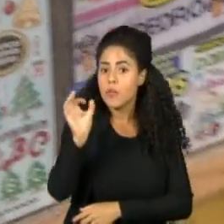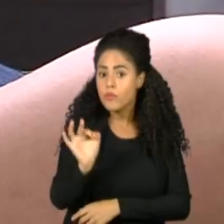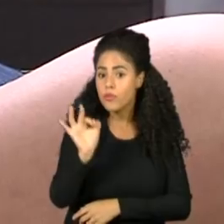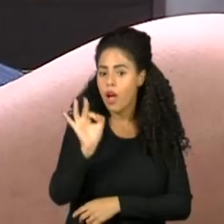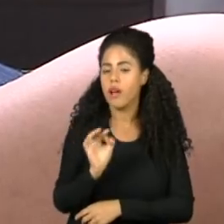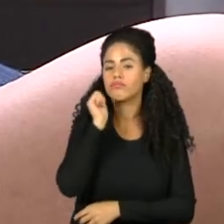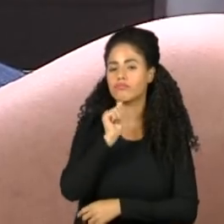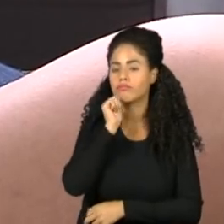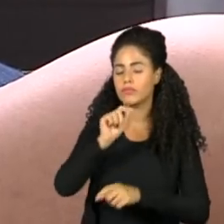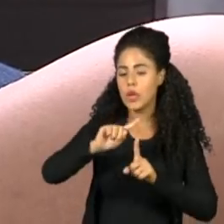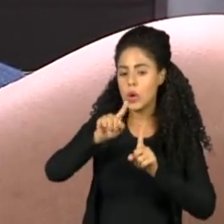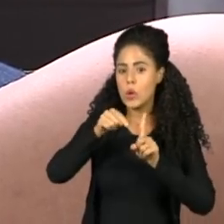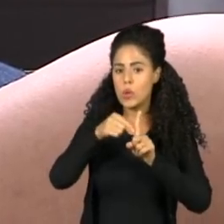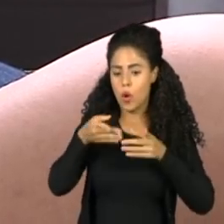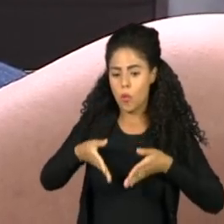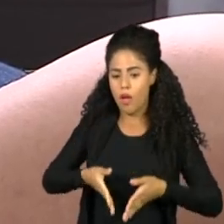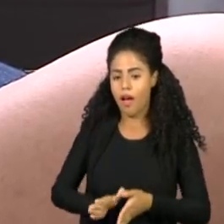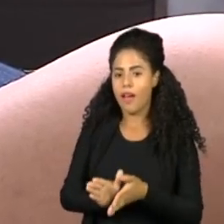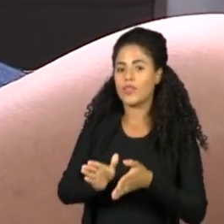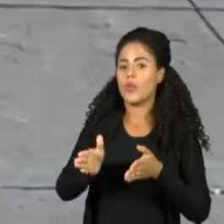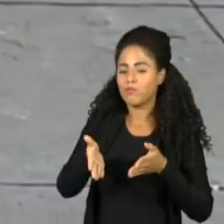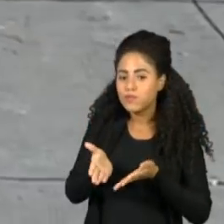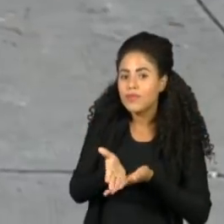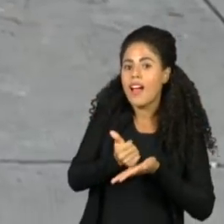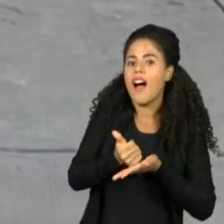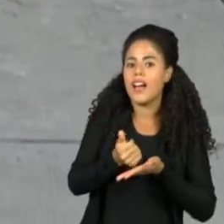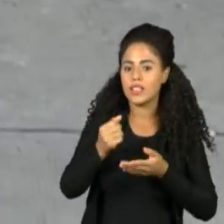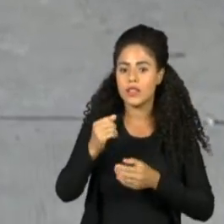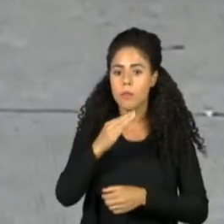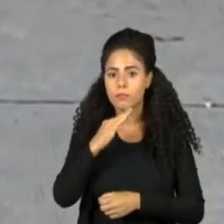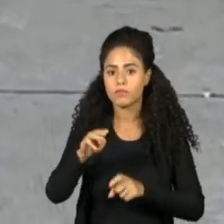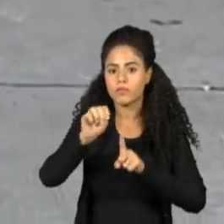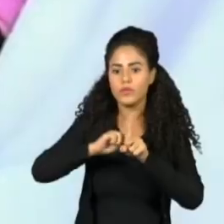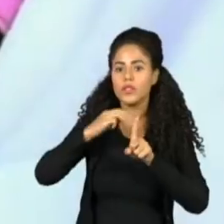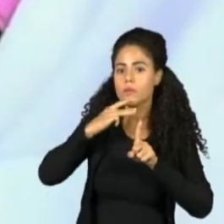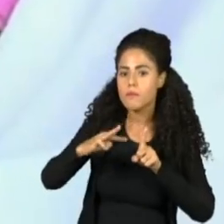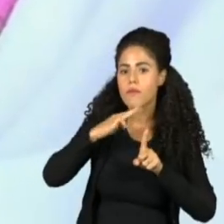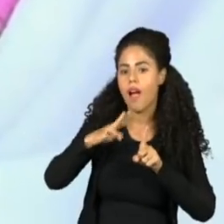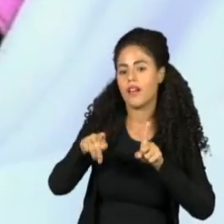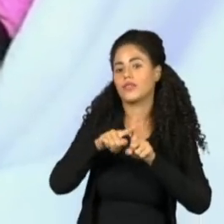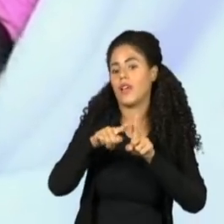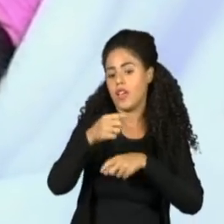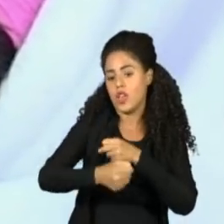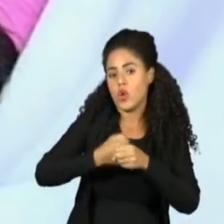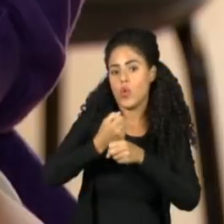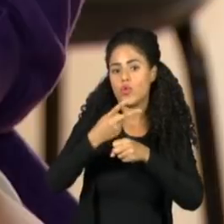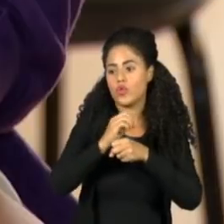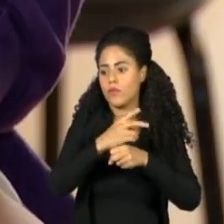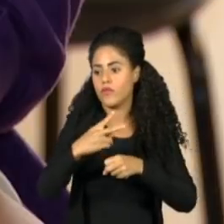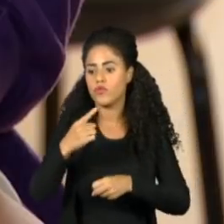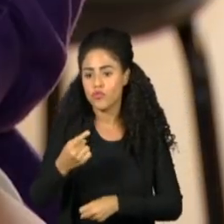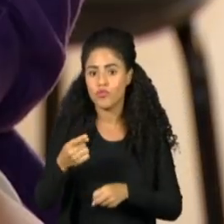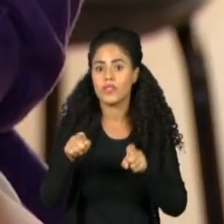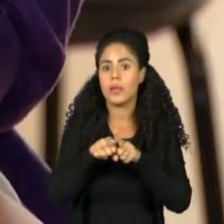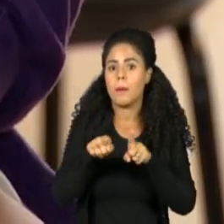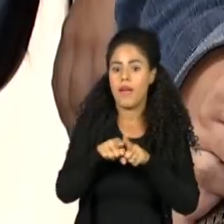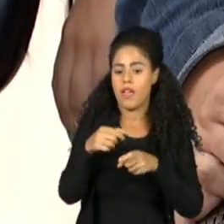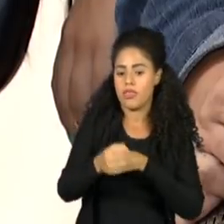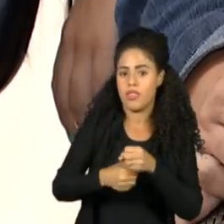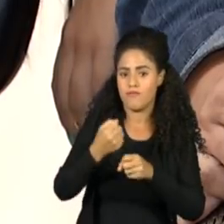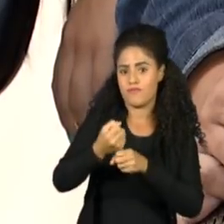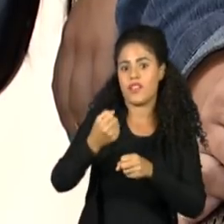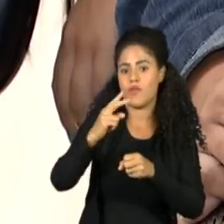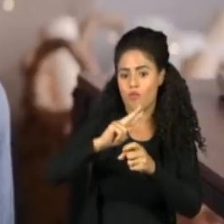das mães tiveram partos prematuros entre março de 2020 e o mesmo mês de 2021. O número é duas